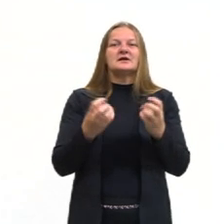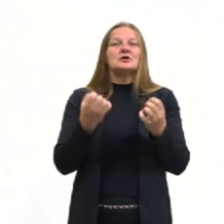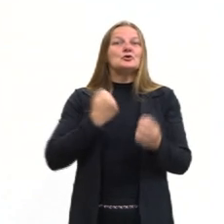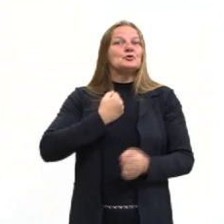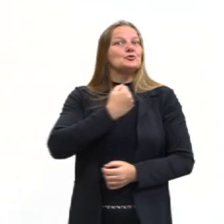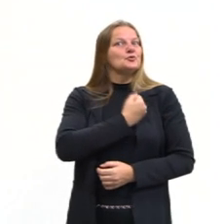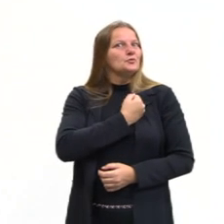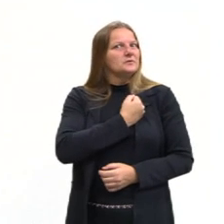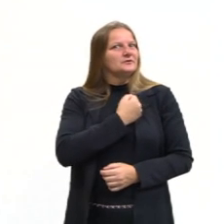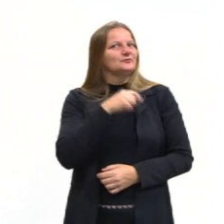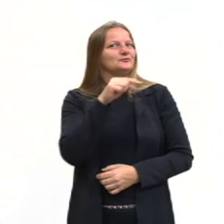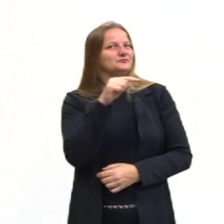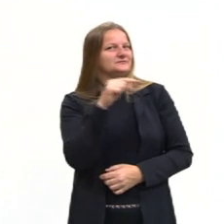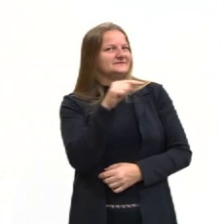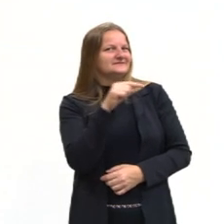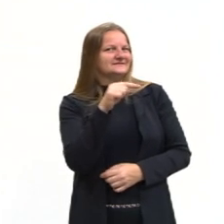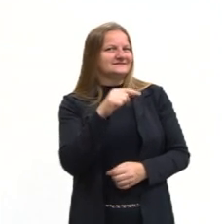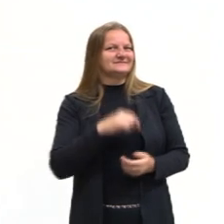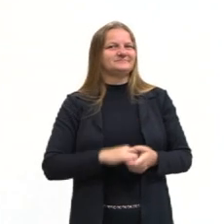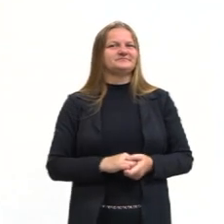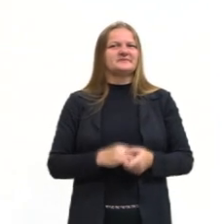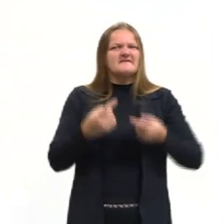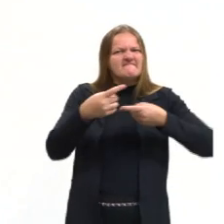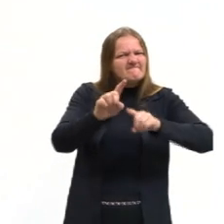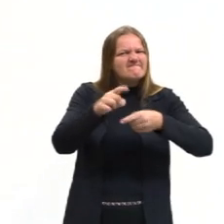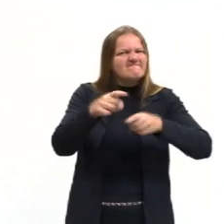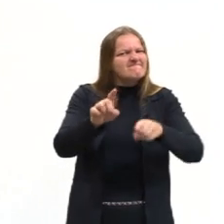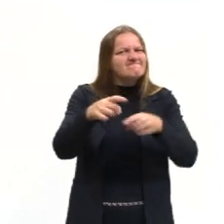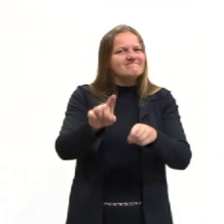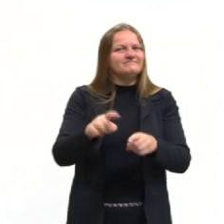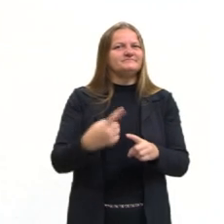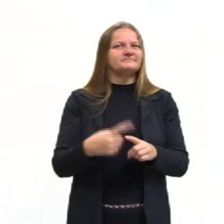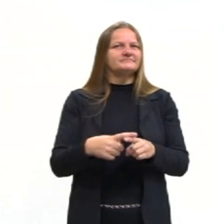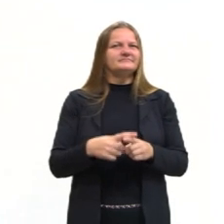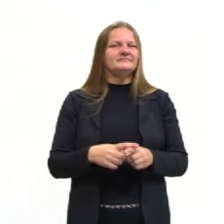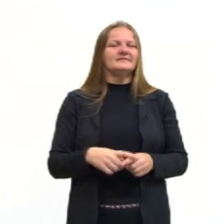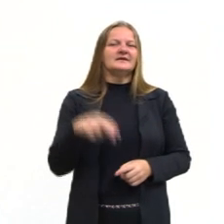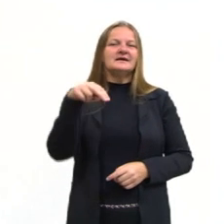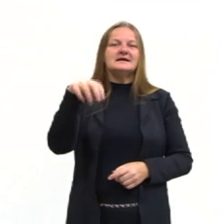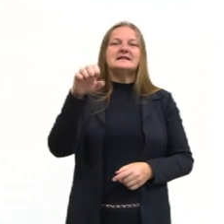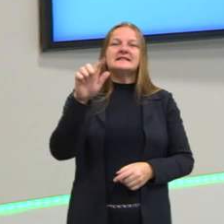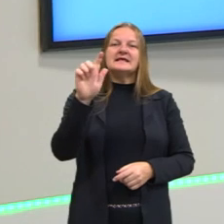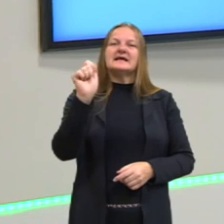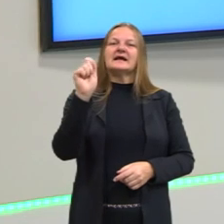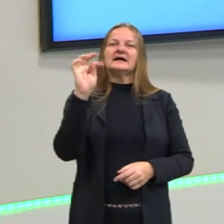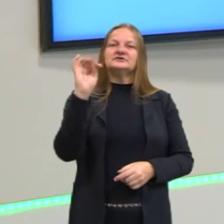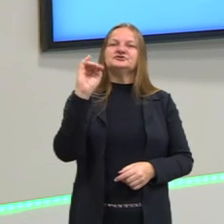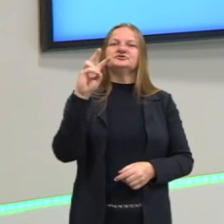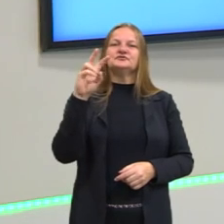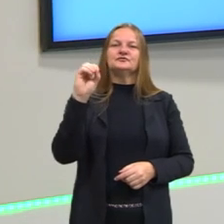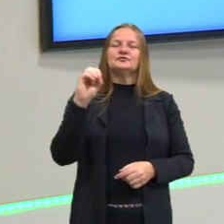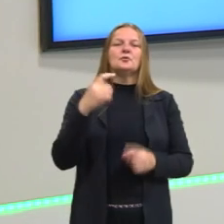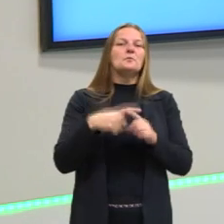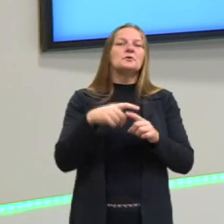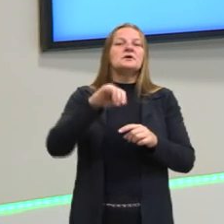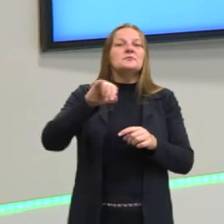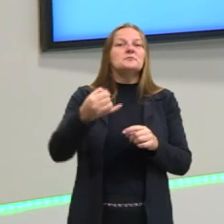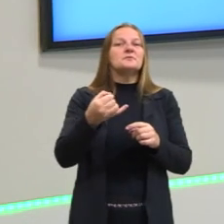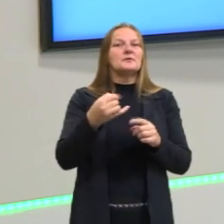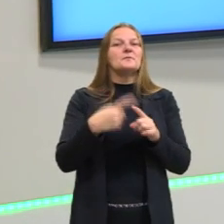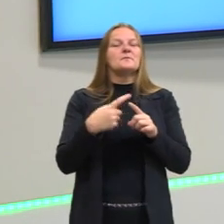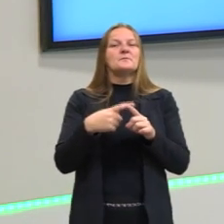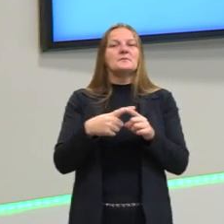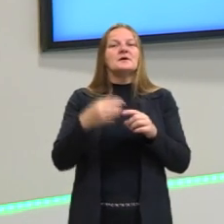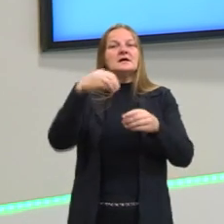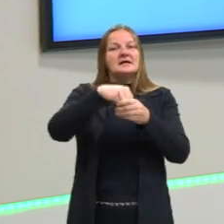Números, certo? E a provocação foi essa, em relação a devemos evitar os negativos, justamente porque, na sala de